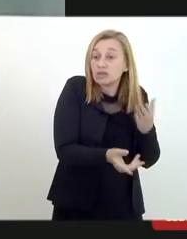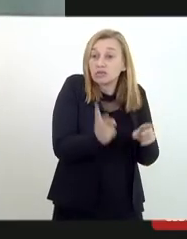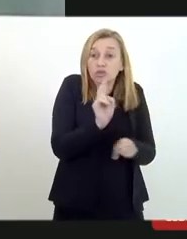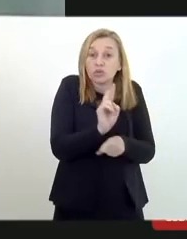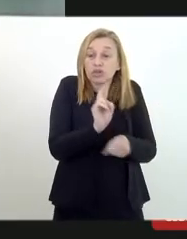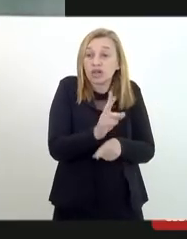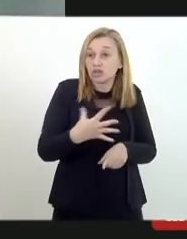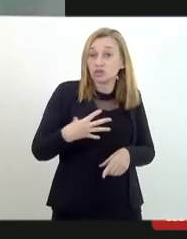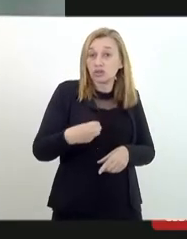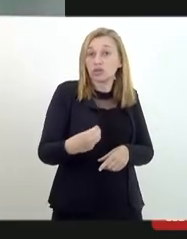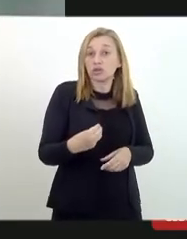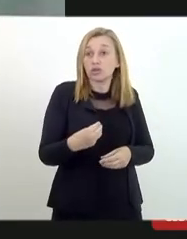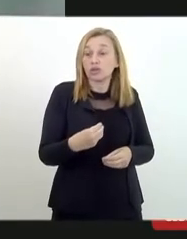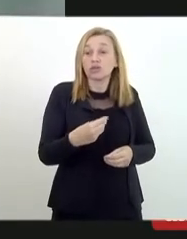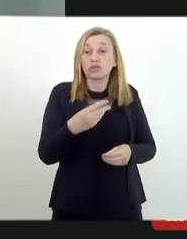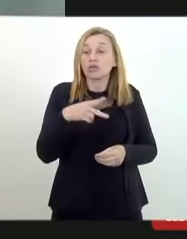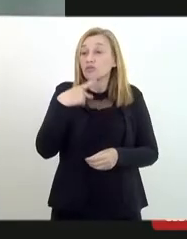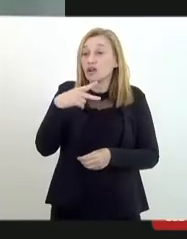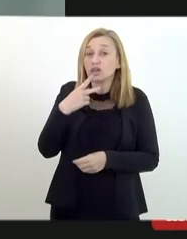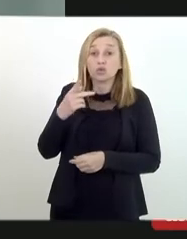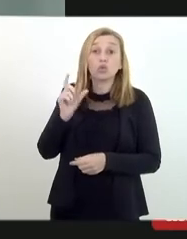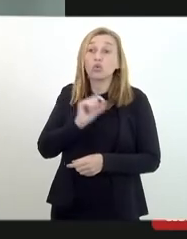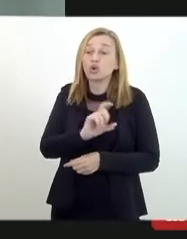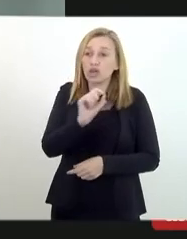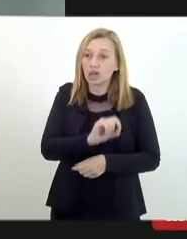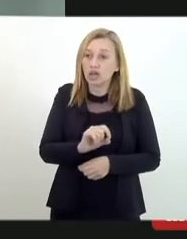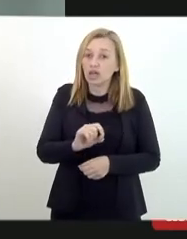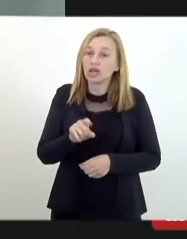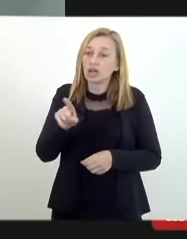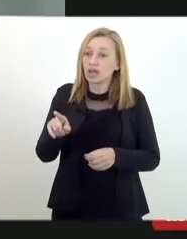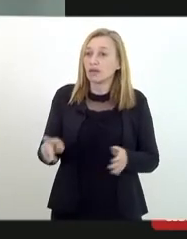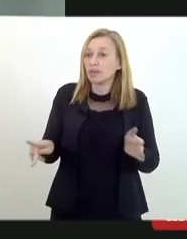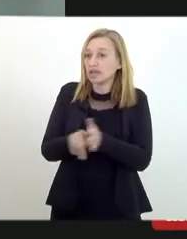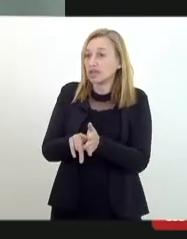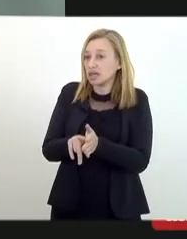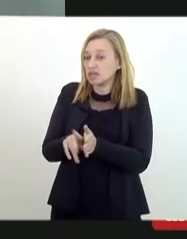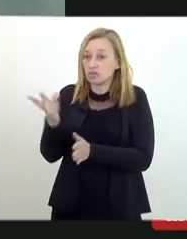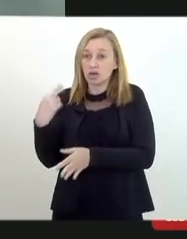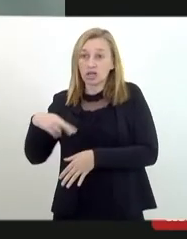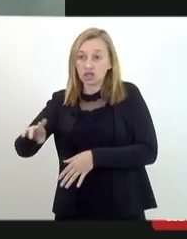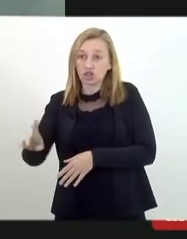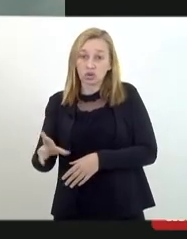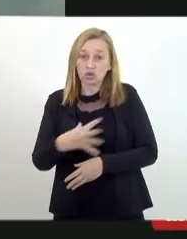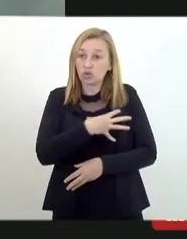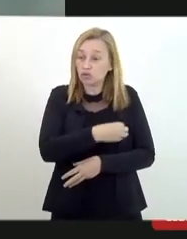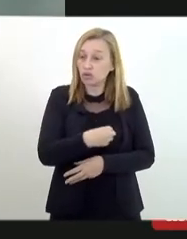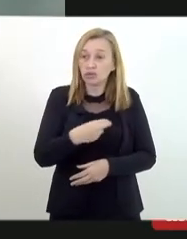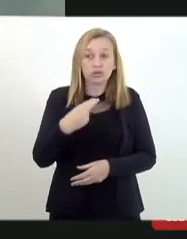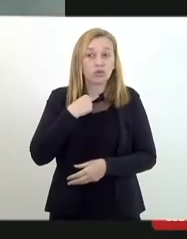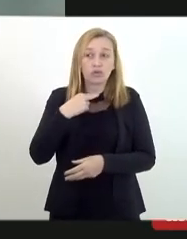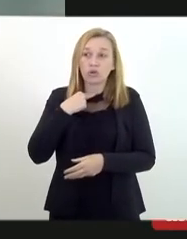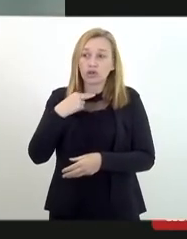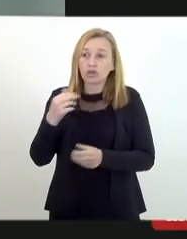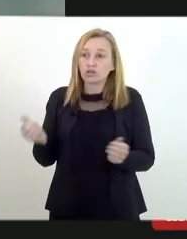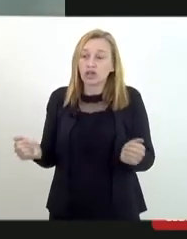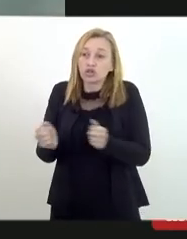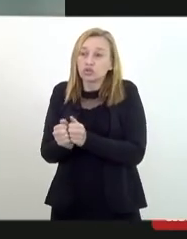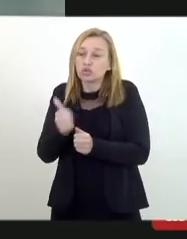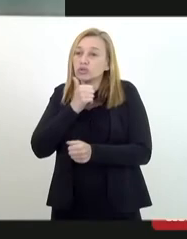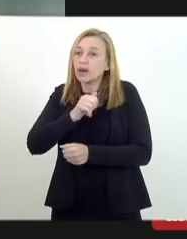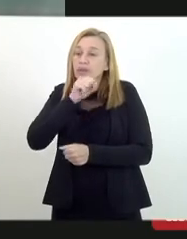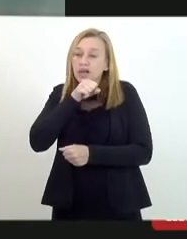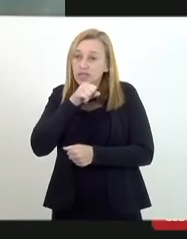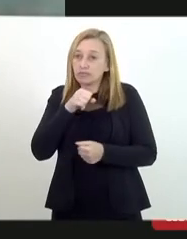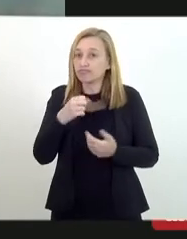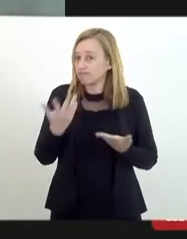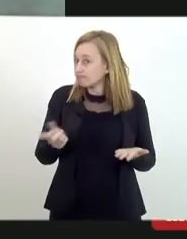alegando que elas cultuam determinada religião e por isso o filho não poderia ficar sobre a guarda dessa mãe. Inconcebível